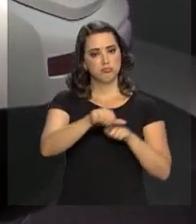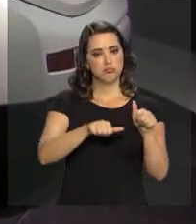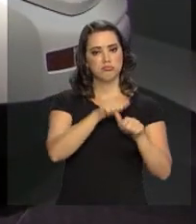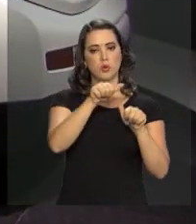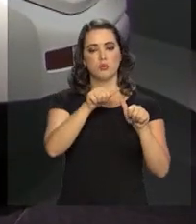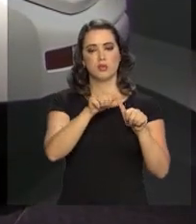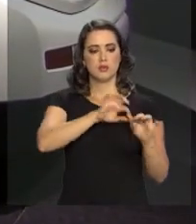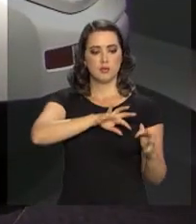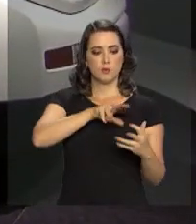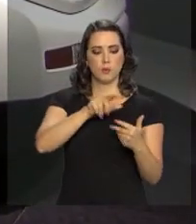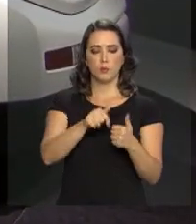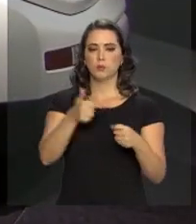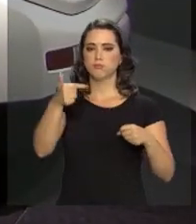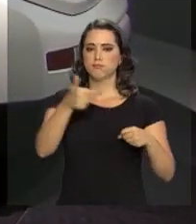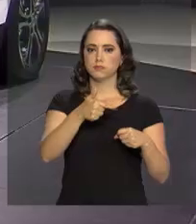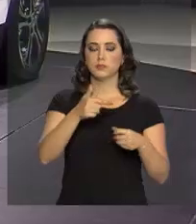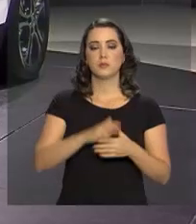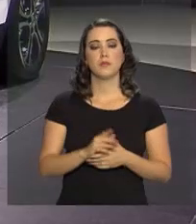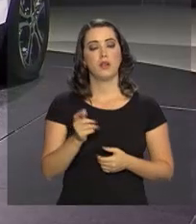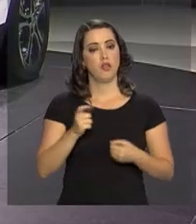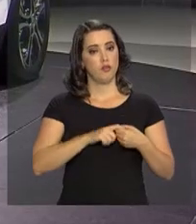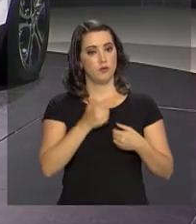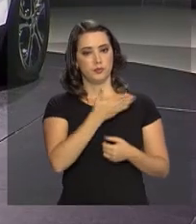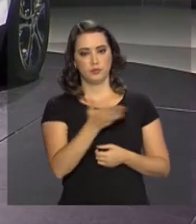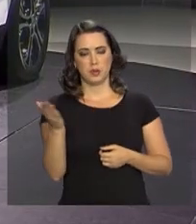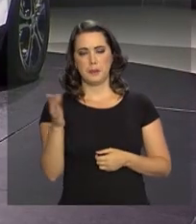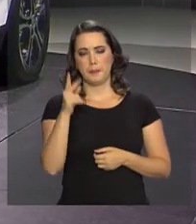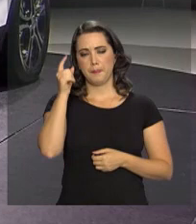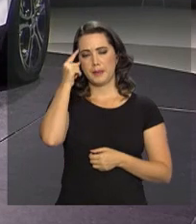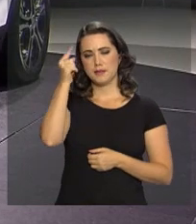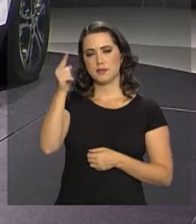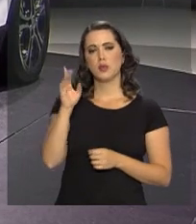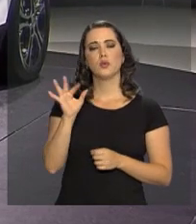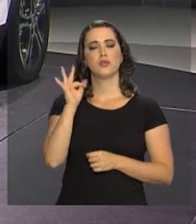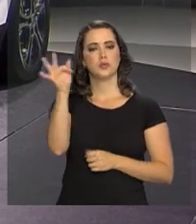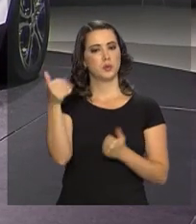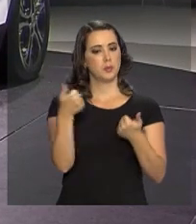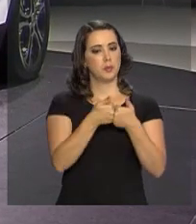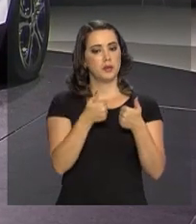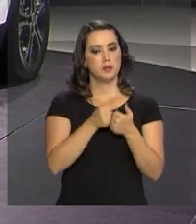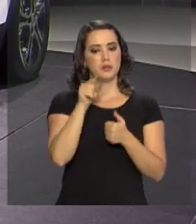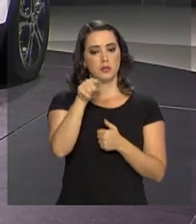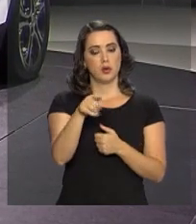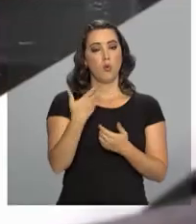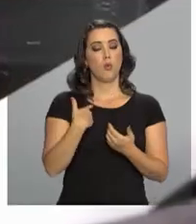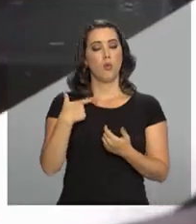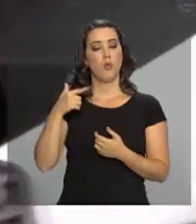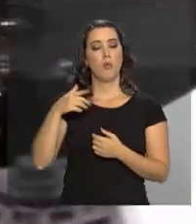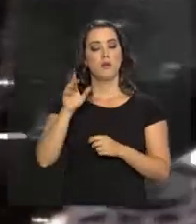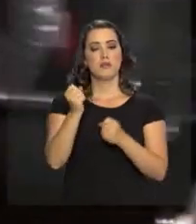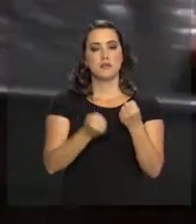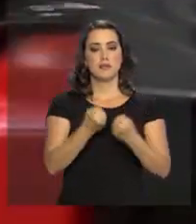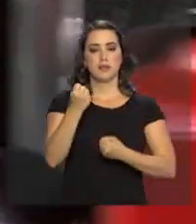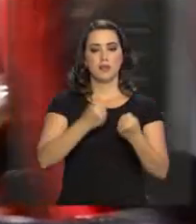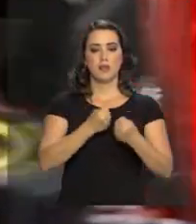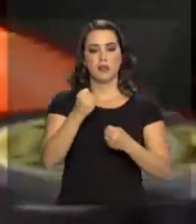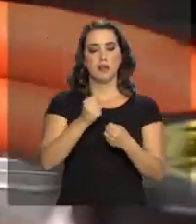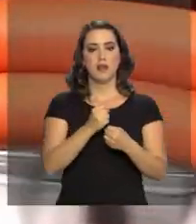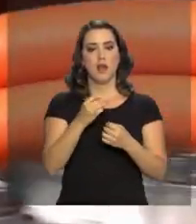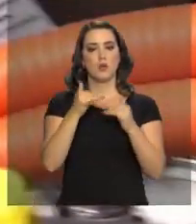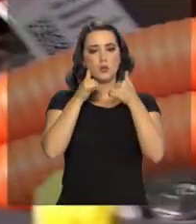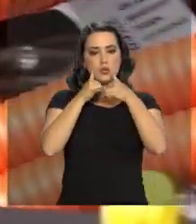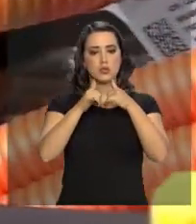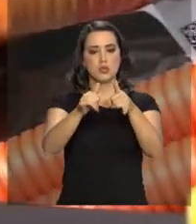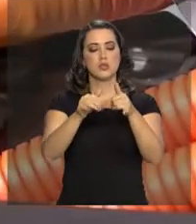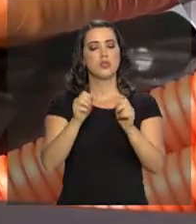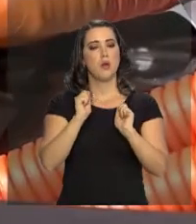salão do automóvel, é pensando em um futuro bem próximo que uma das apostas desta montadora é o carro elétrico. Este modelo pode rodar quase